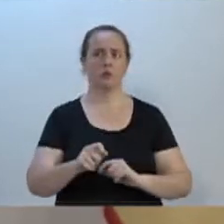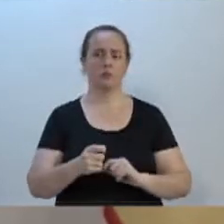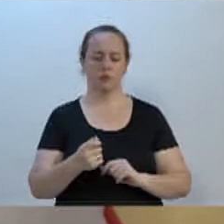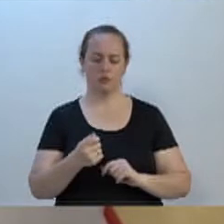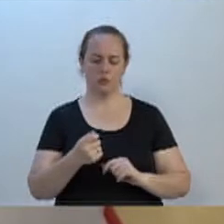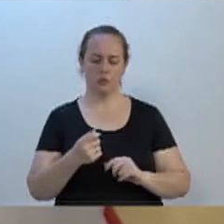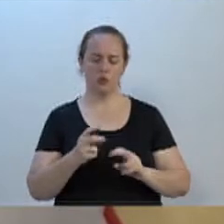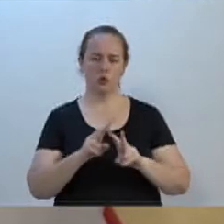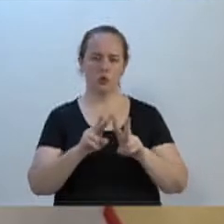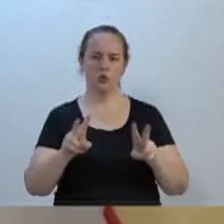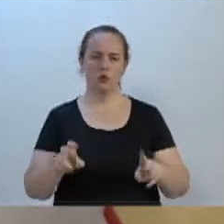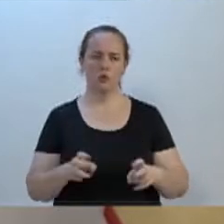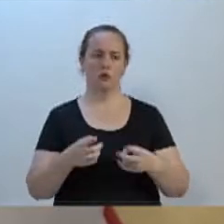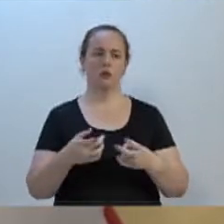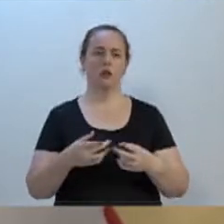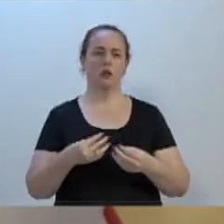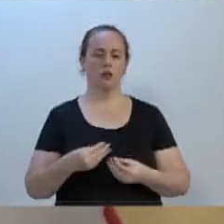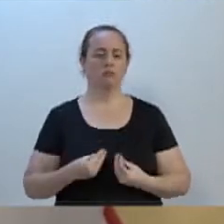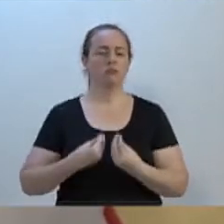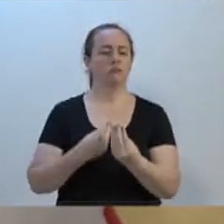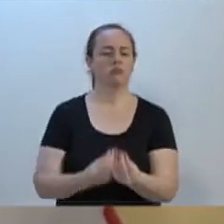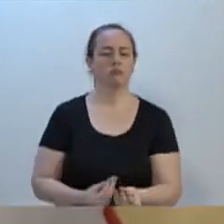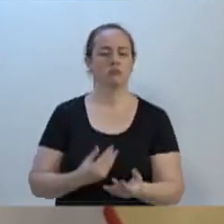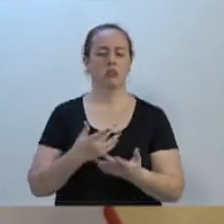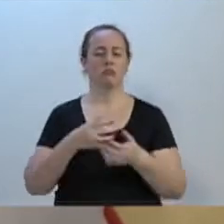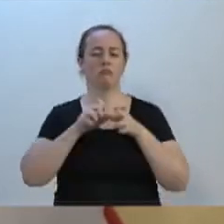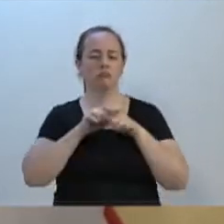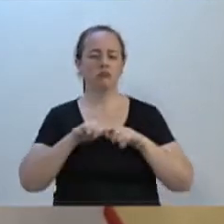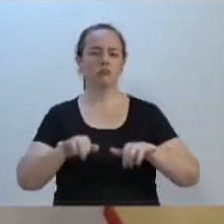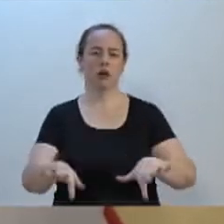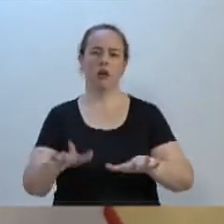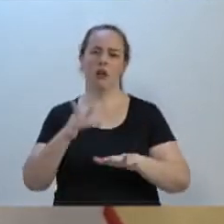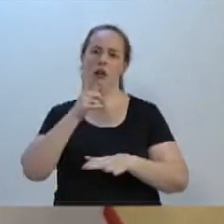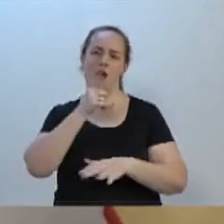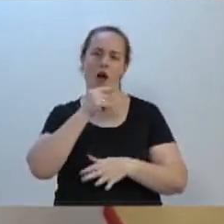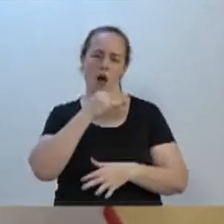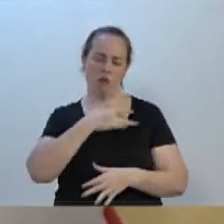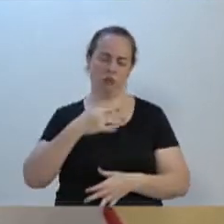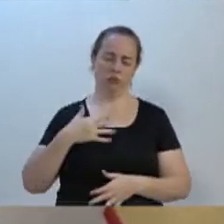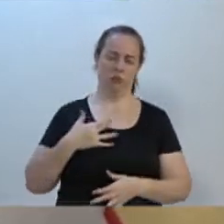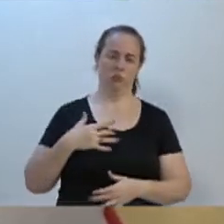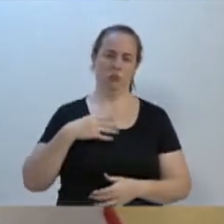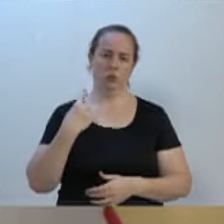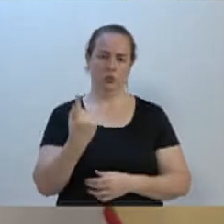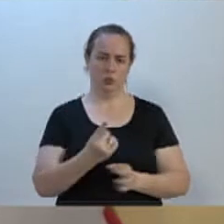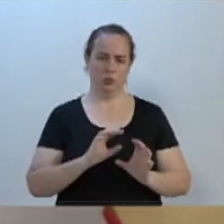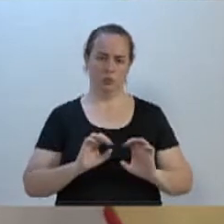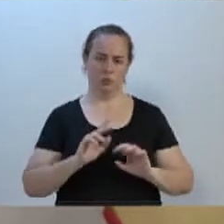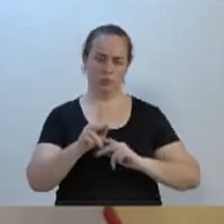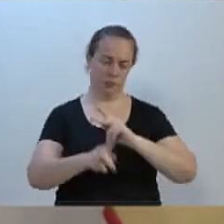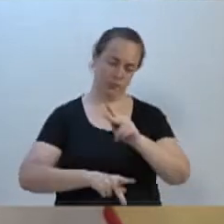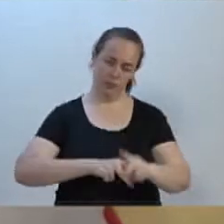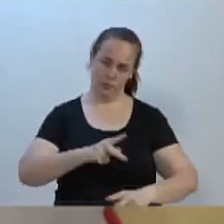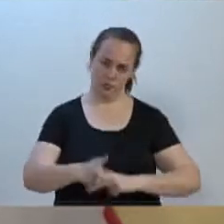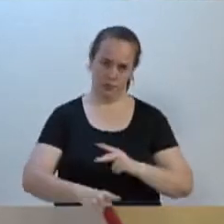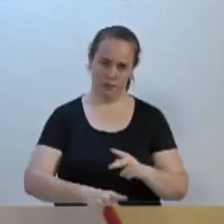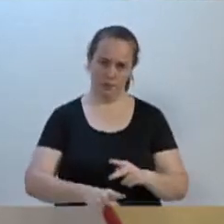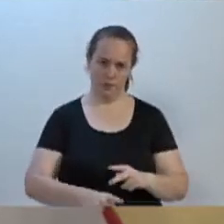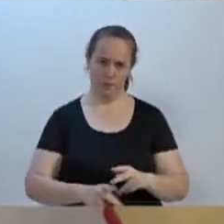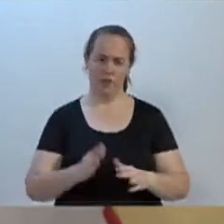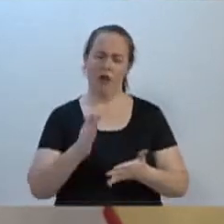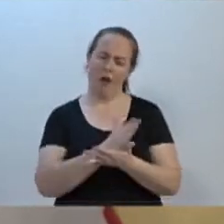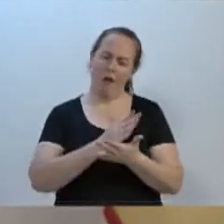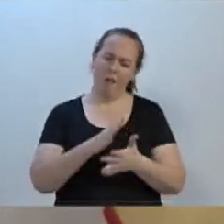abastecimento, ao oferecimento, à distribuição de água potável à nossa população. Algumas